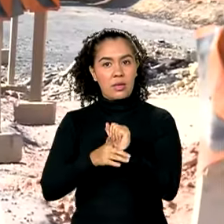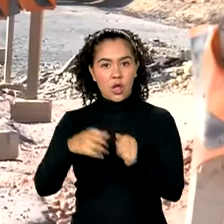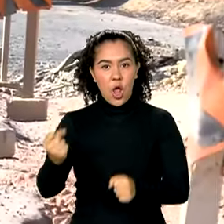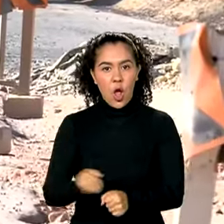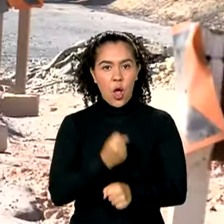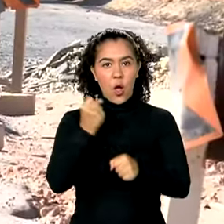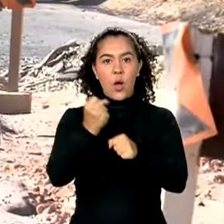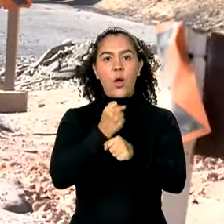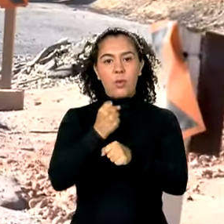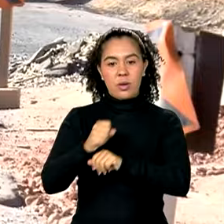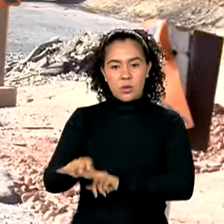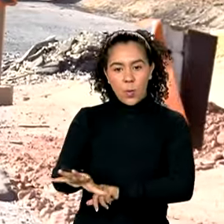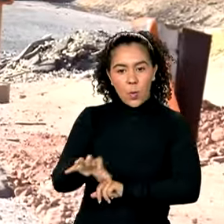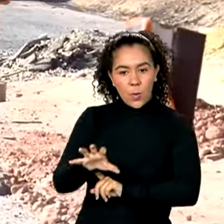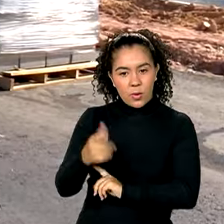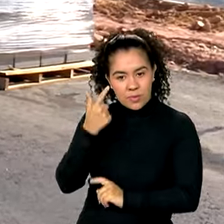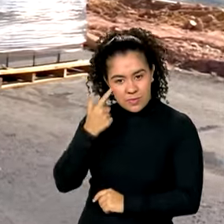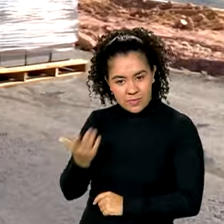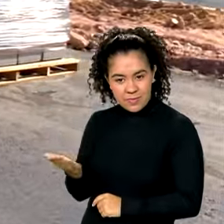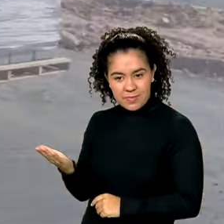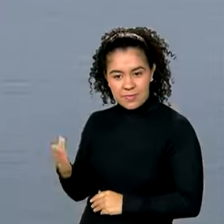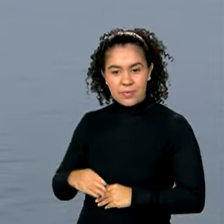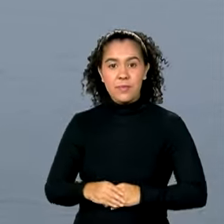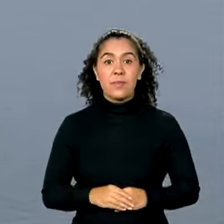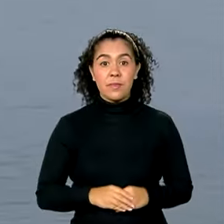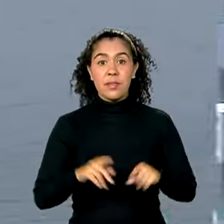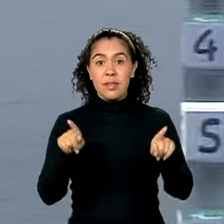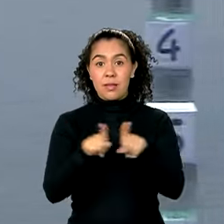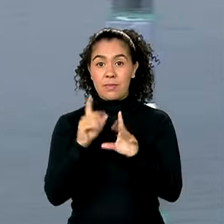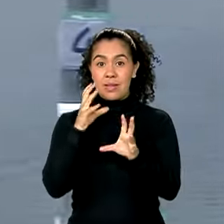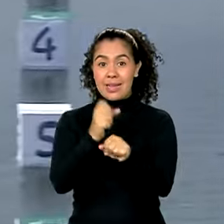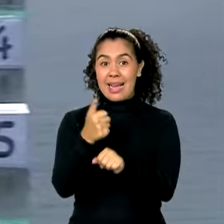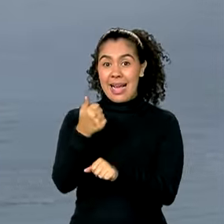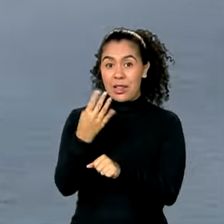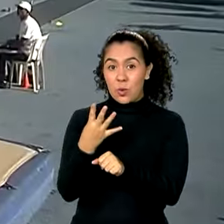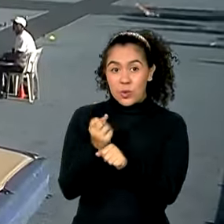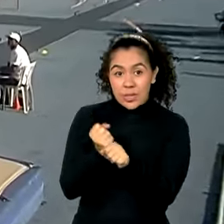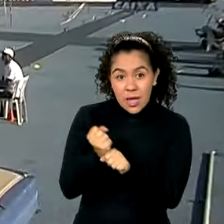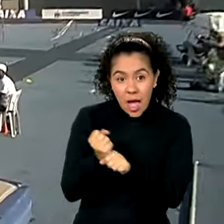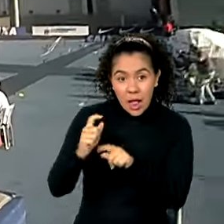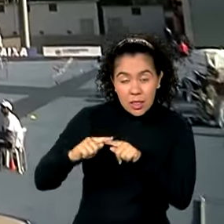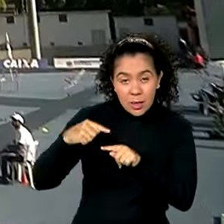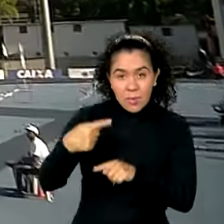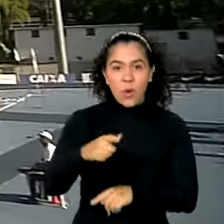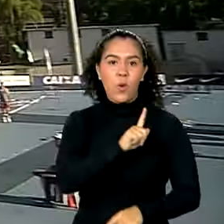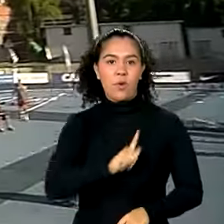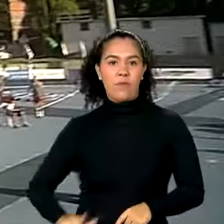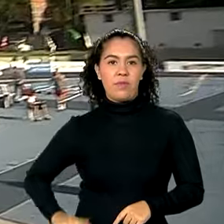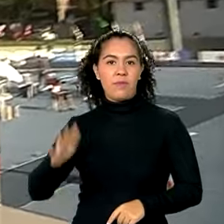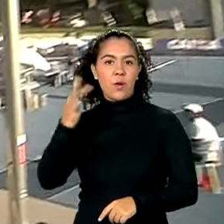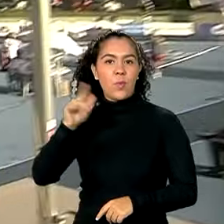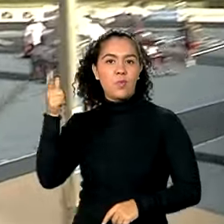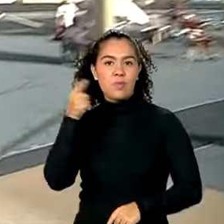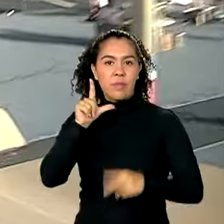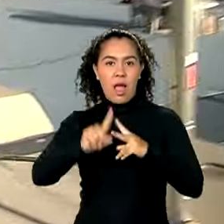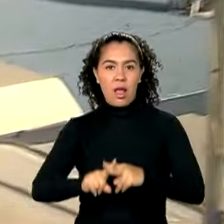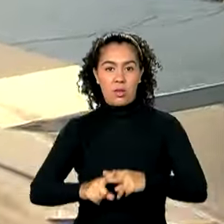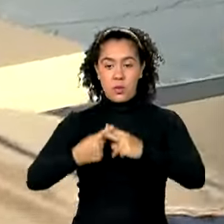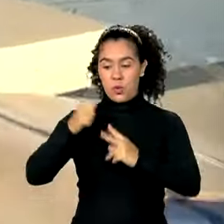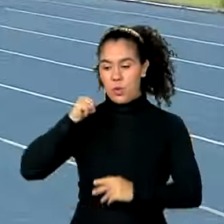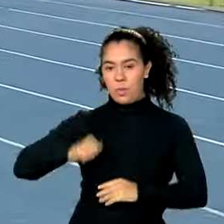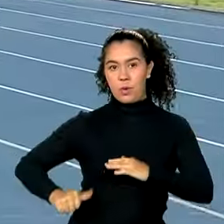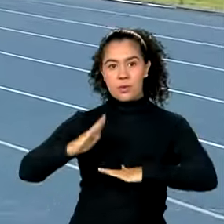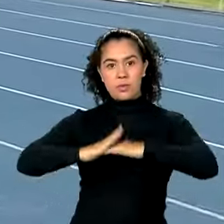macrodrenagem para o Estado. E depois de 14 anos, o governo federal garante o primeiro reajuste do Bolsa